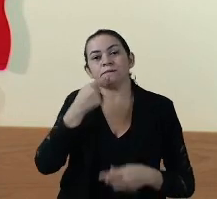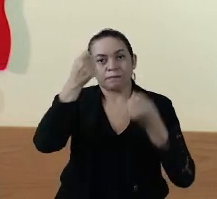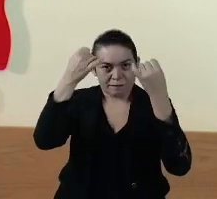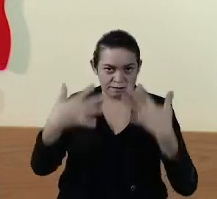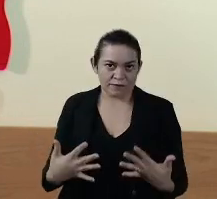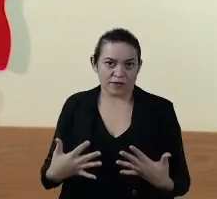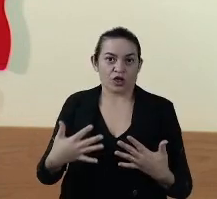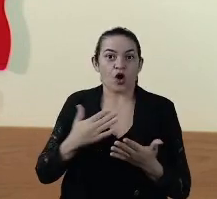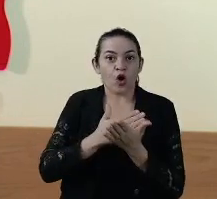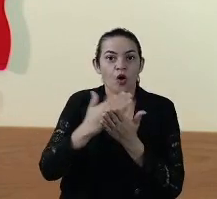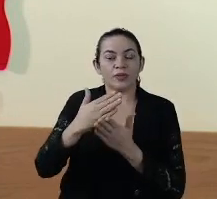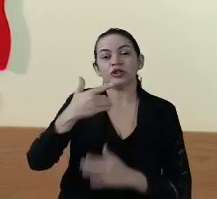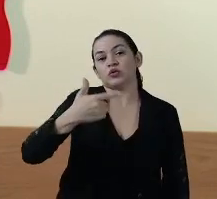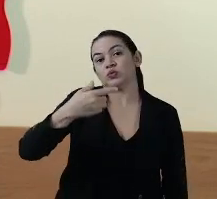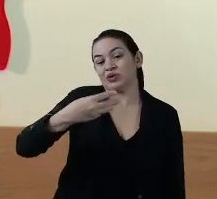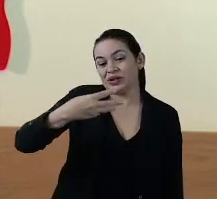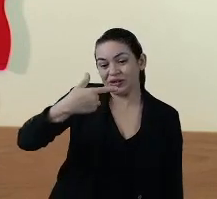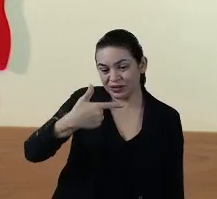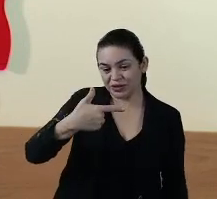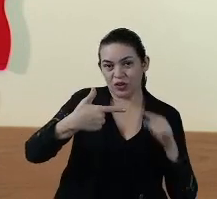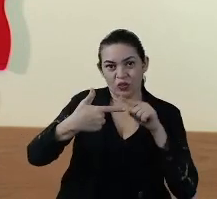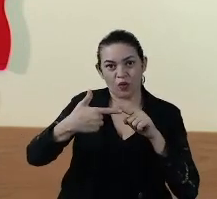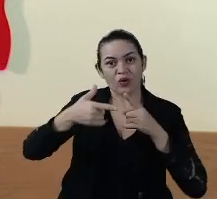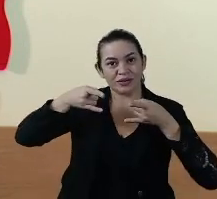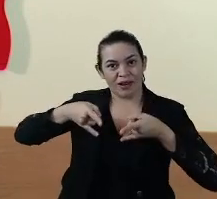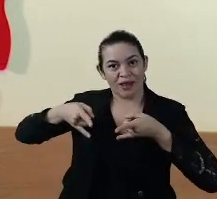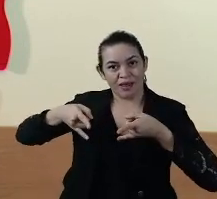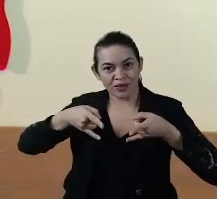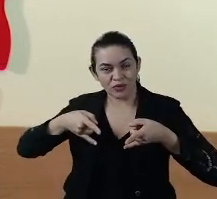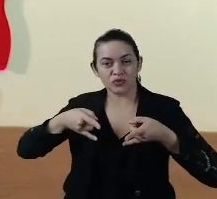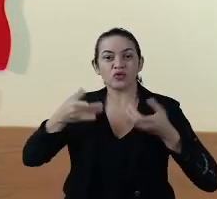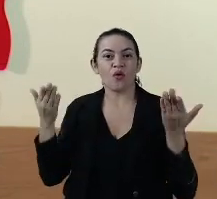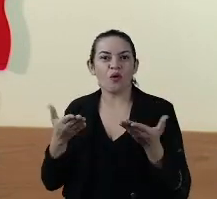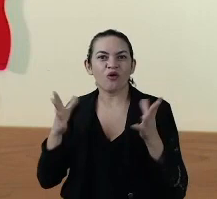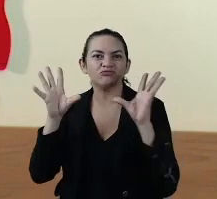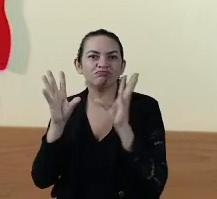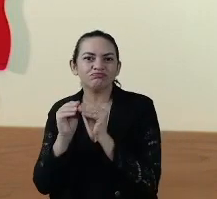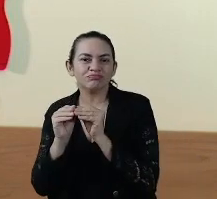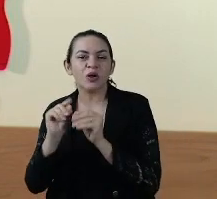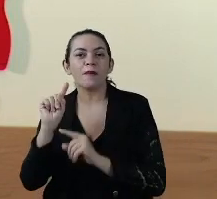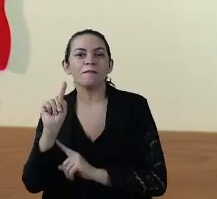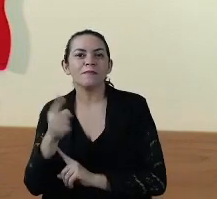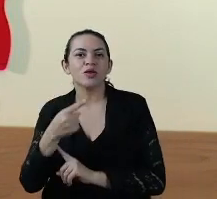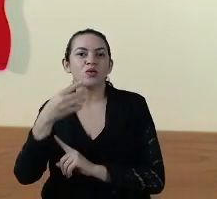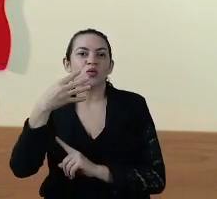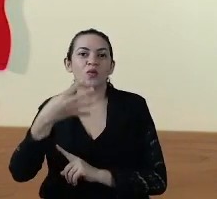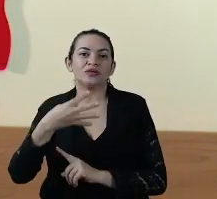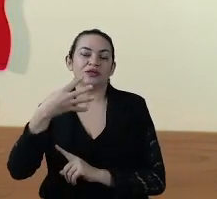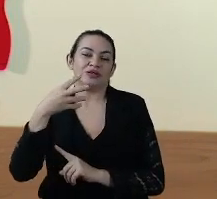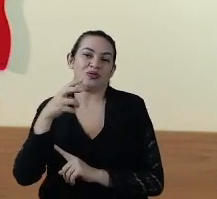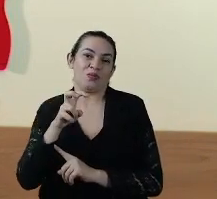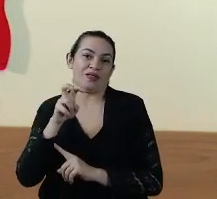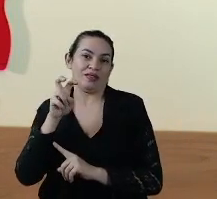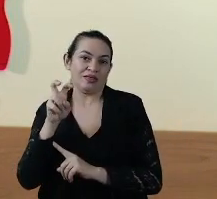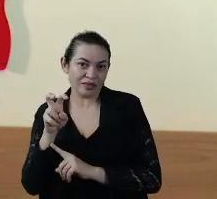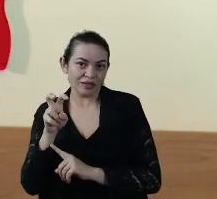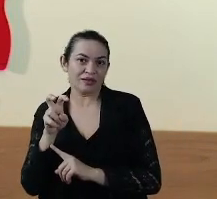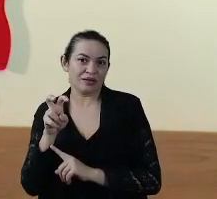começamos com 232 leitos, vamos fechar o dia de hoje com 1.455.